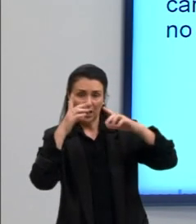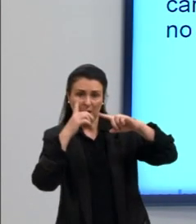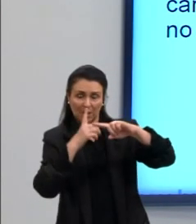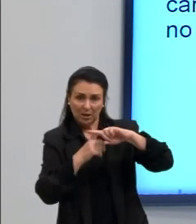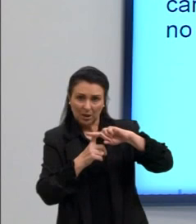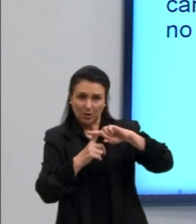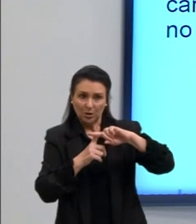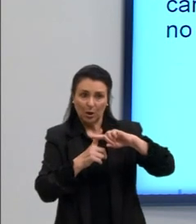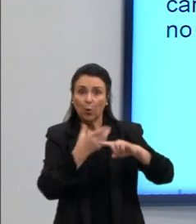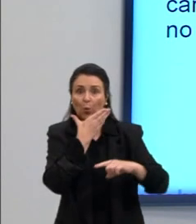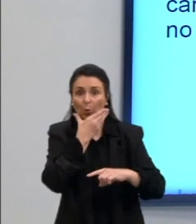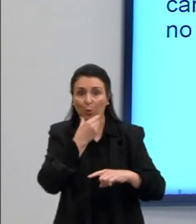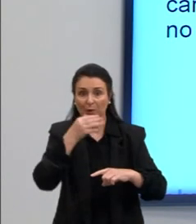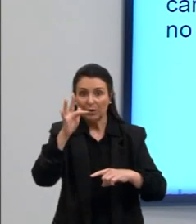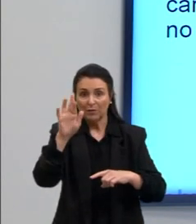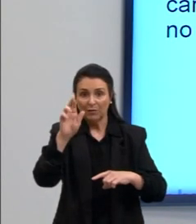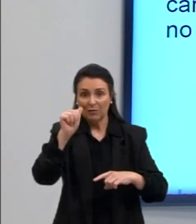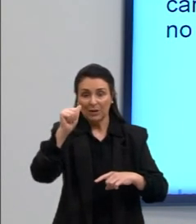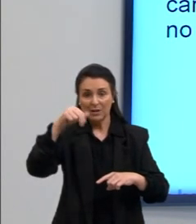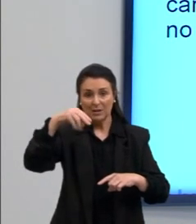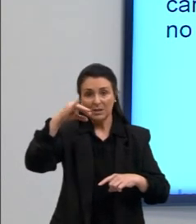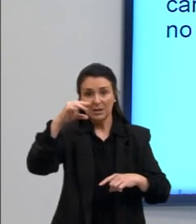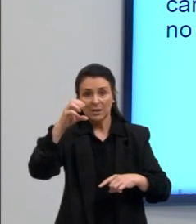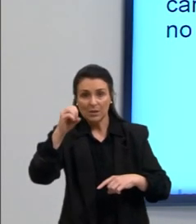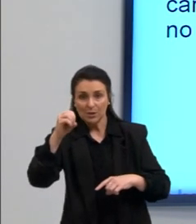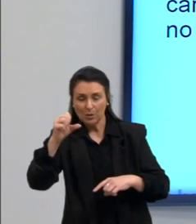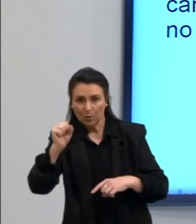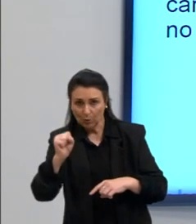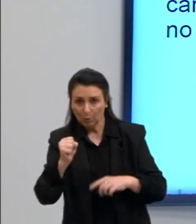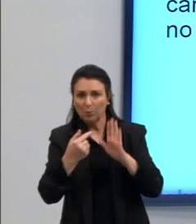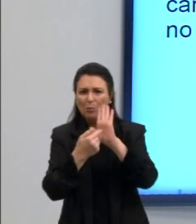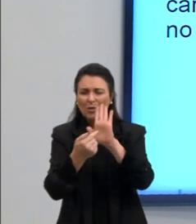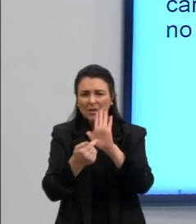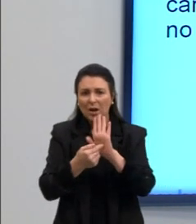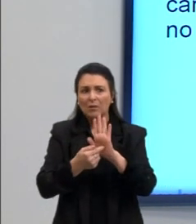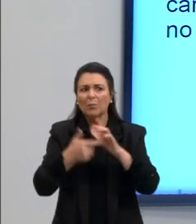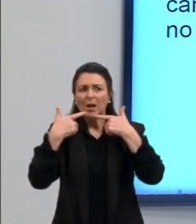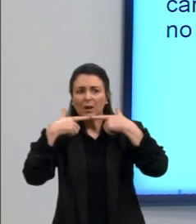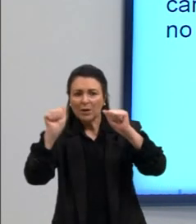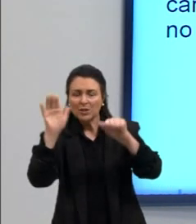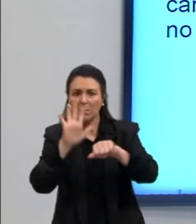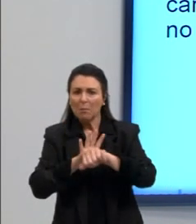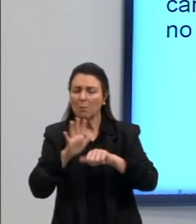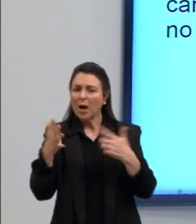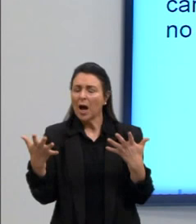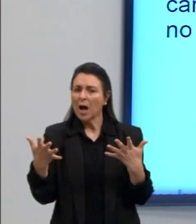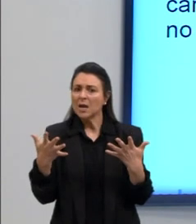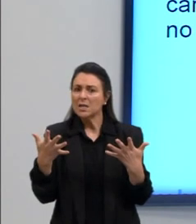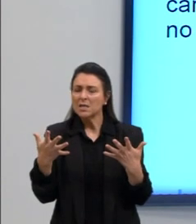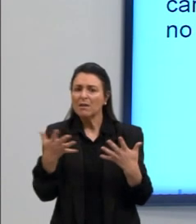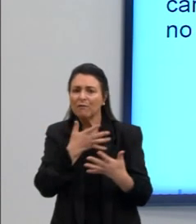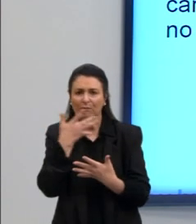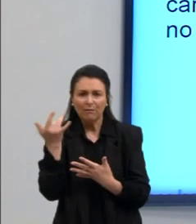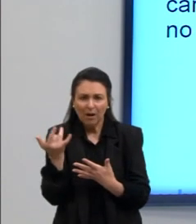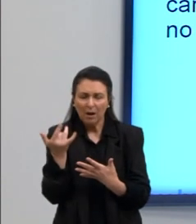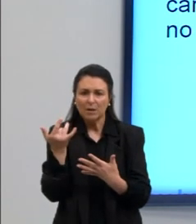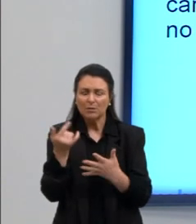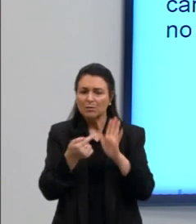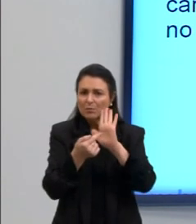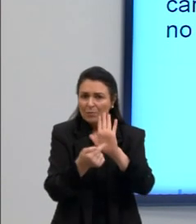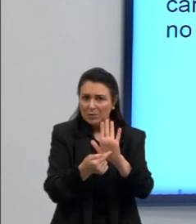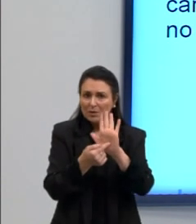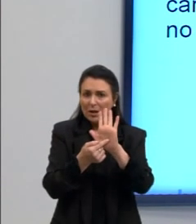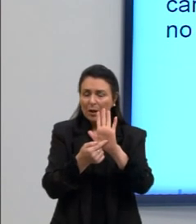veio alterar a situação, propondo aos seus ouvintes uma mensagem acessível a todos e, simultaneamente, enobrecendo a língua